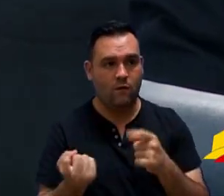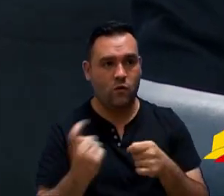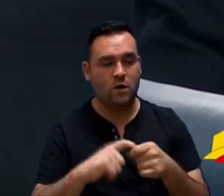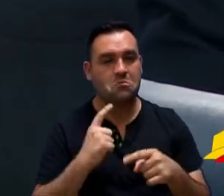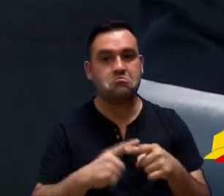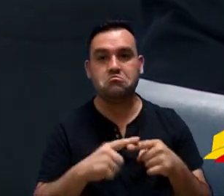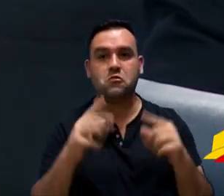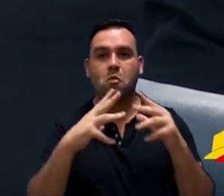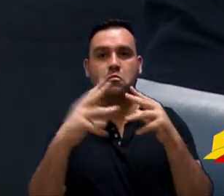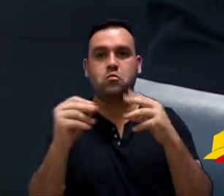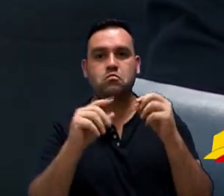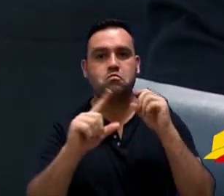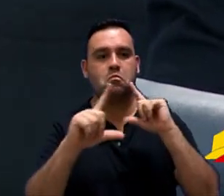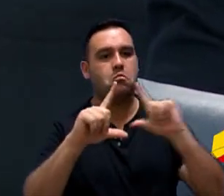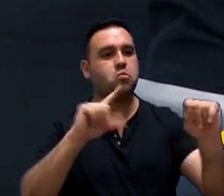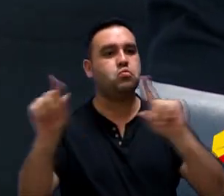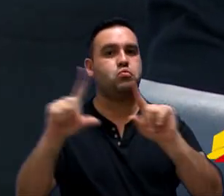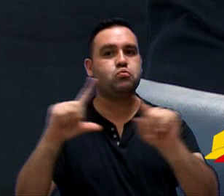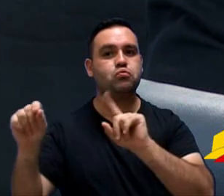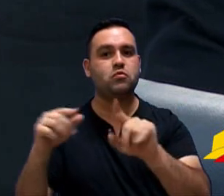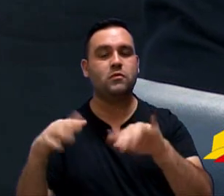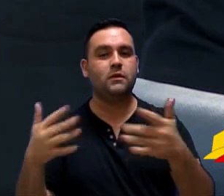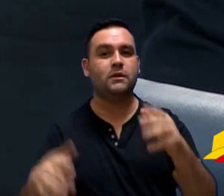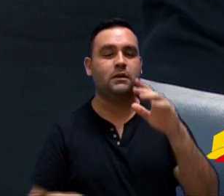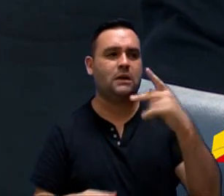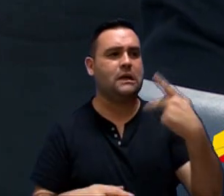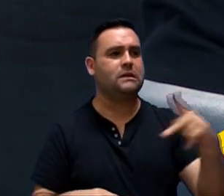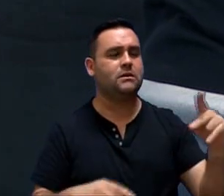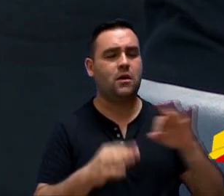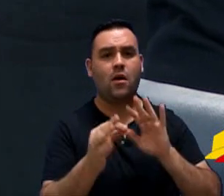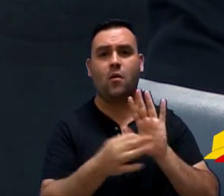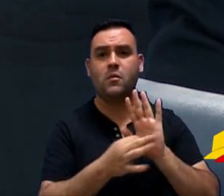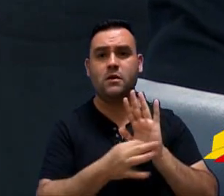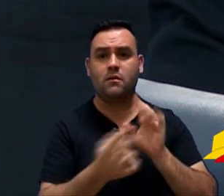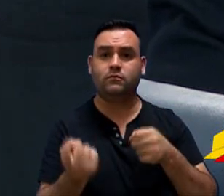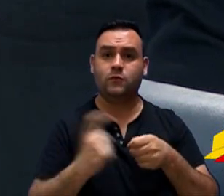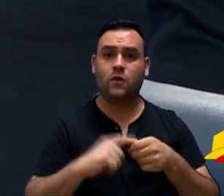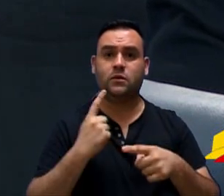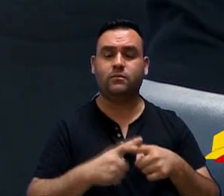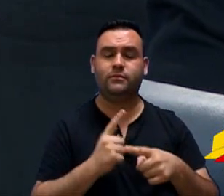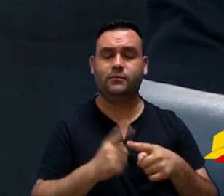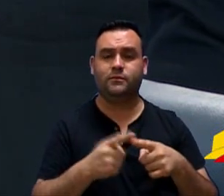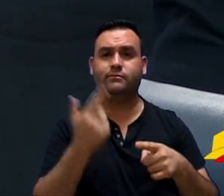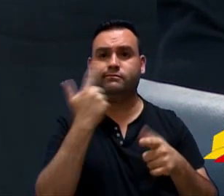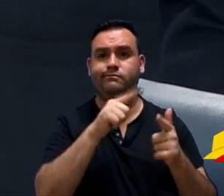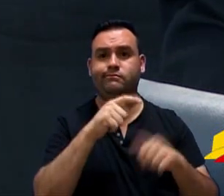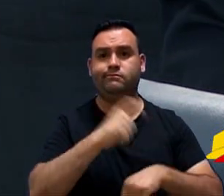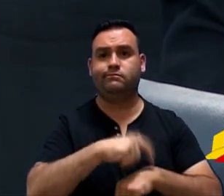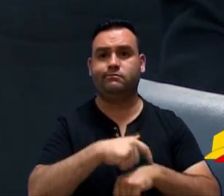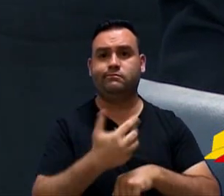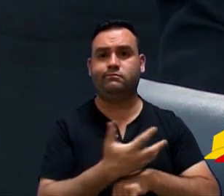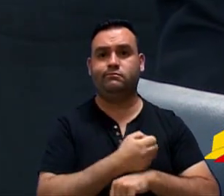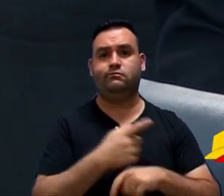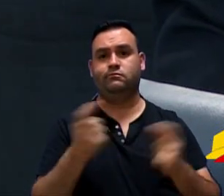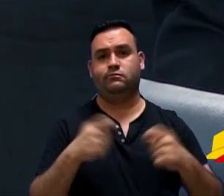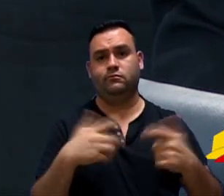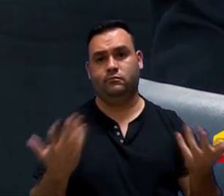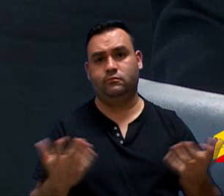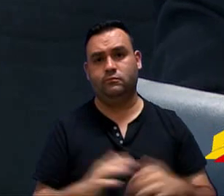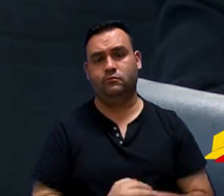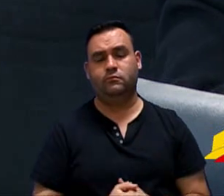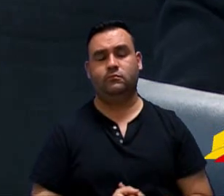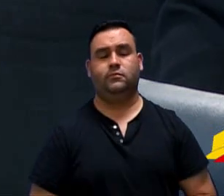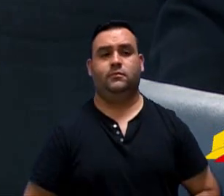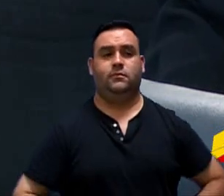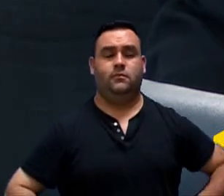retornarem, porque eu não sei onde estão, e aí, na hora que vocês aparecerem, a votaria nele, para a gente ganhar tempo, se for possível, claro.